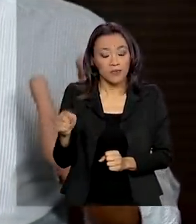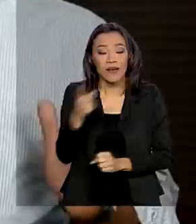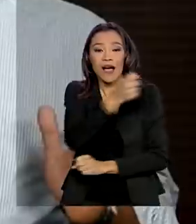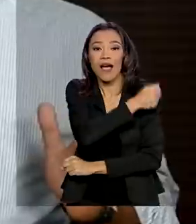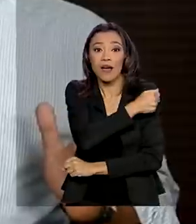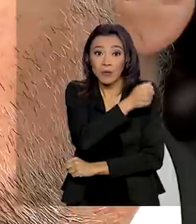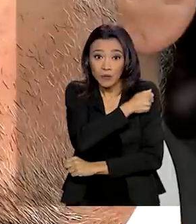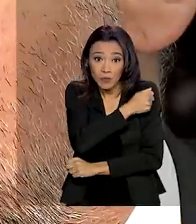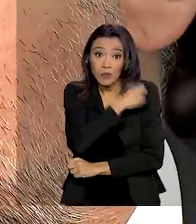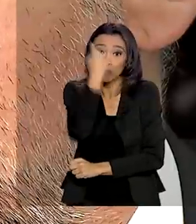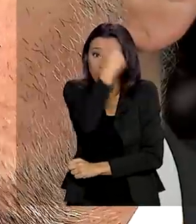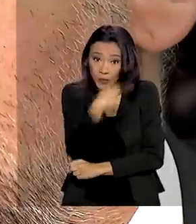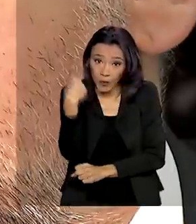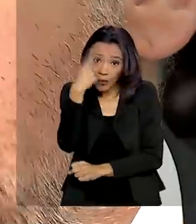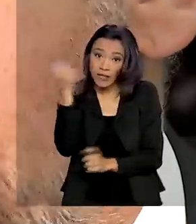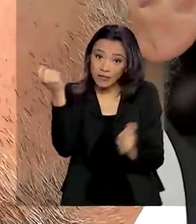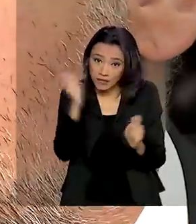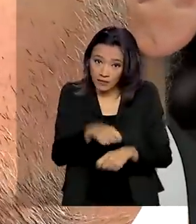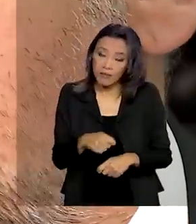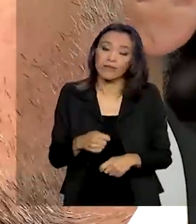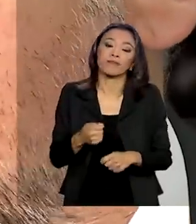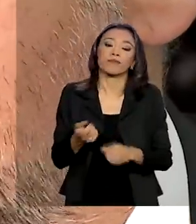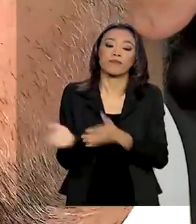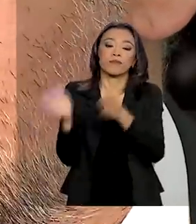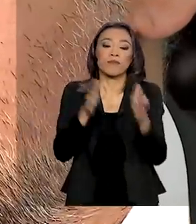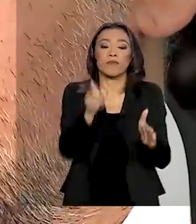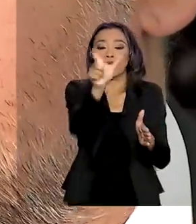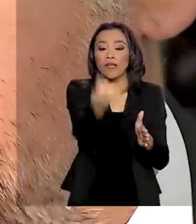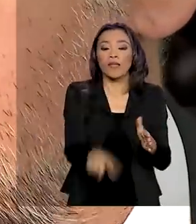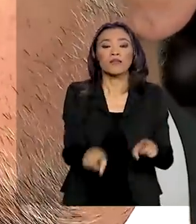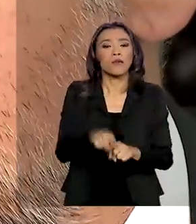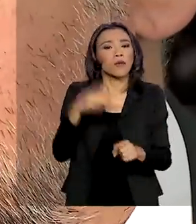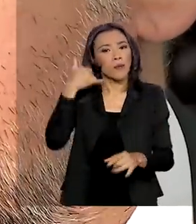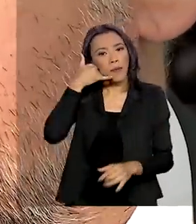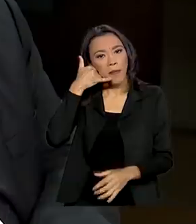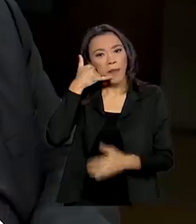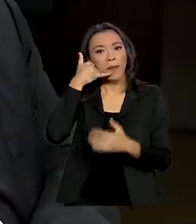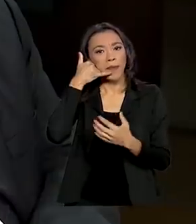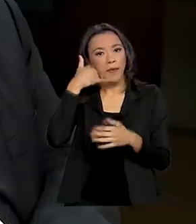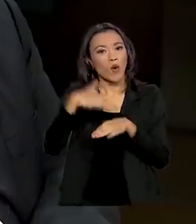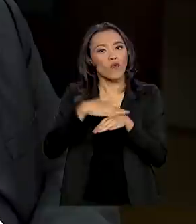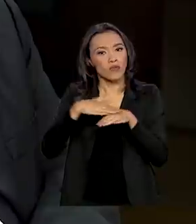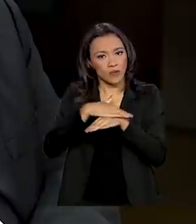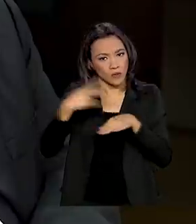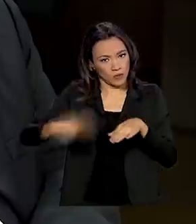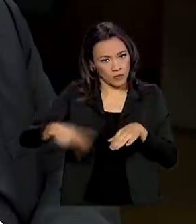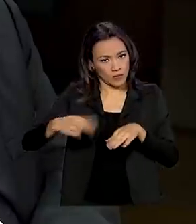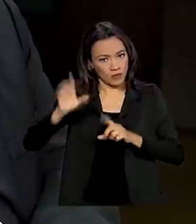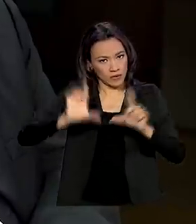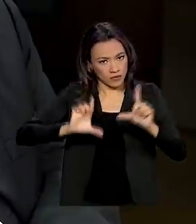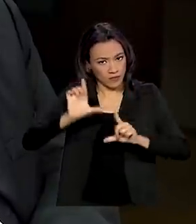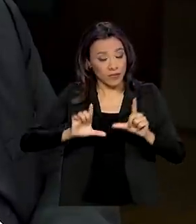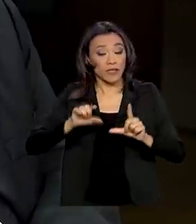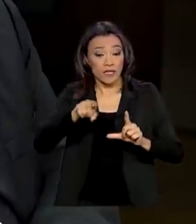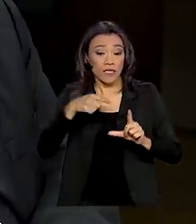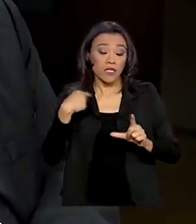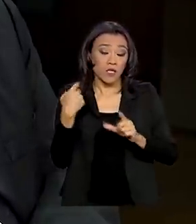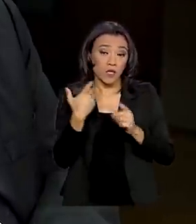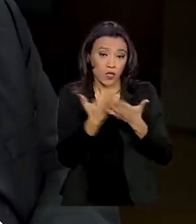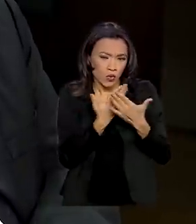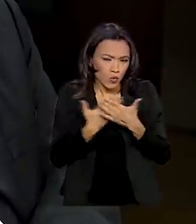conseguiremos atender. O ministro também conversou por telefone com nossa equipe e disse que o MEC estuda ainda a